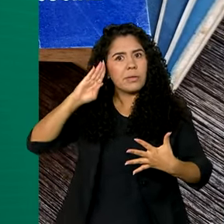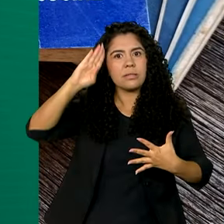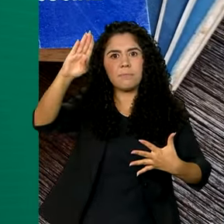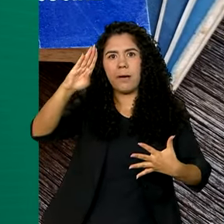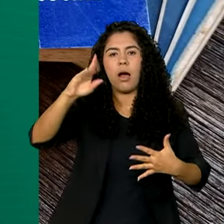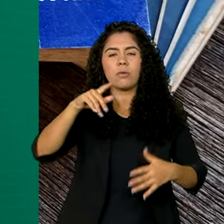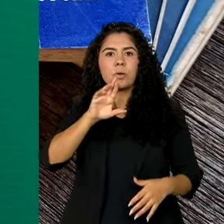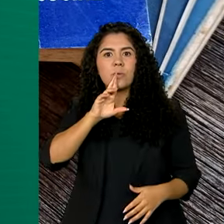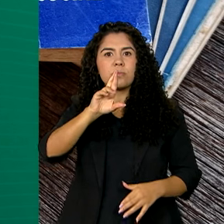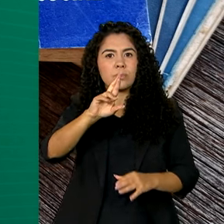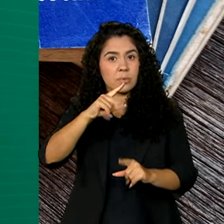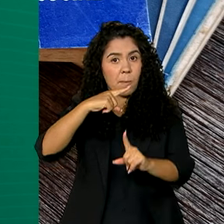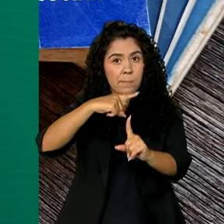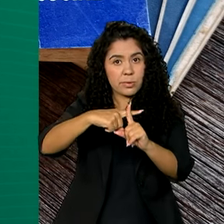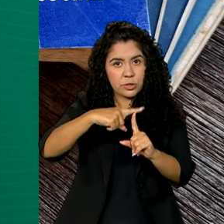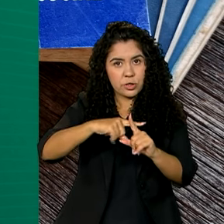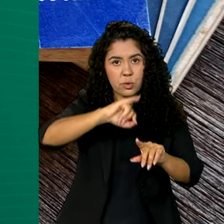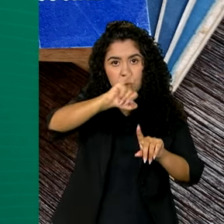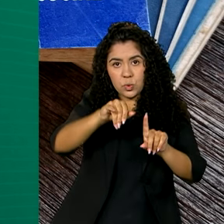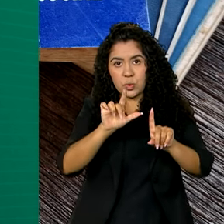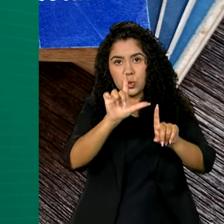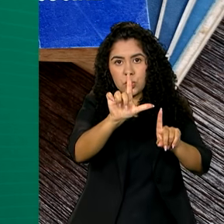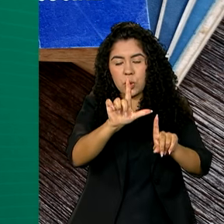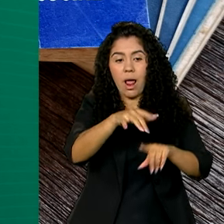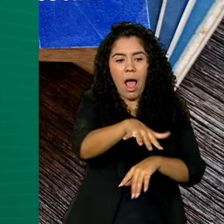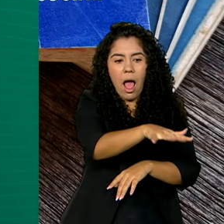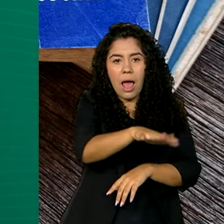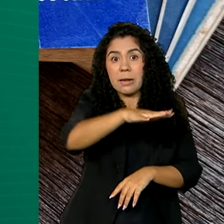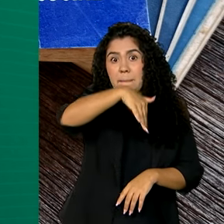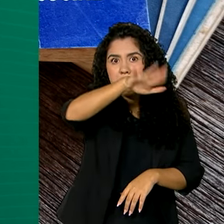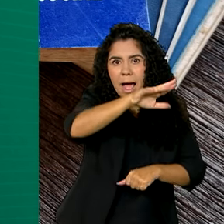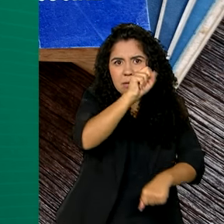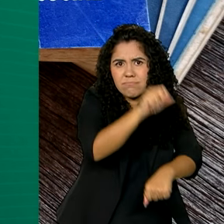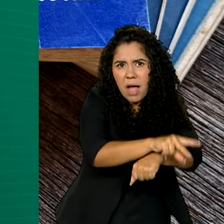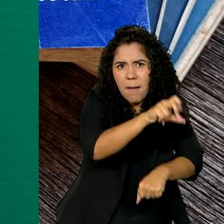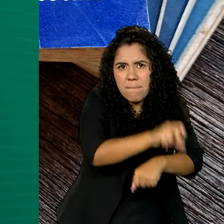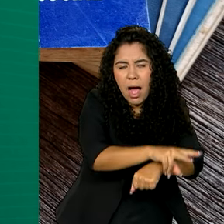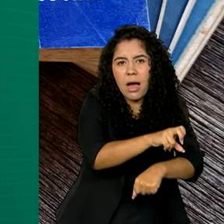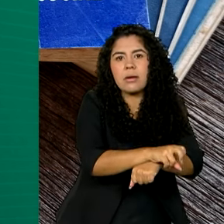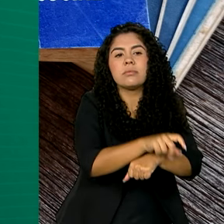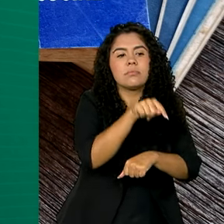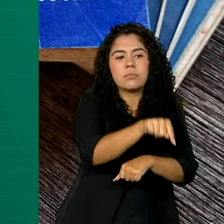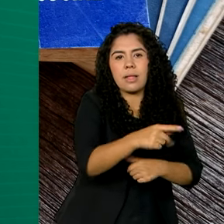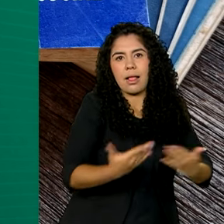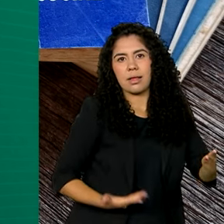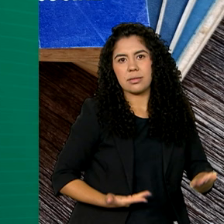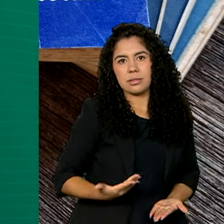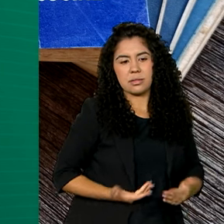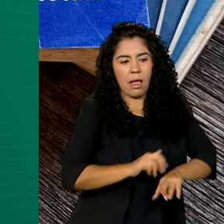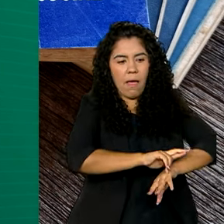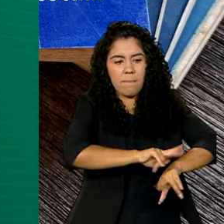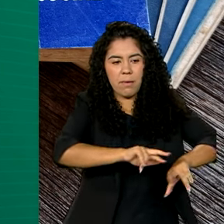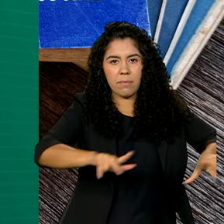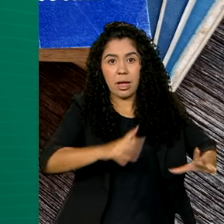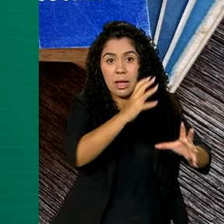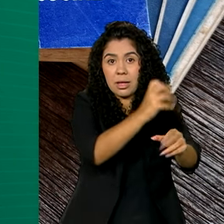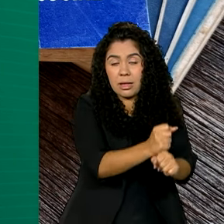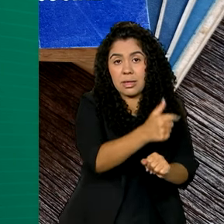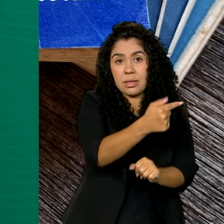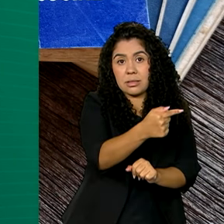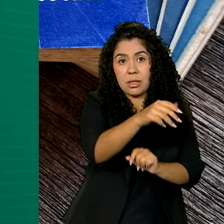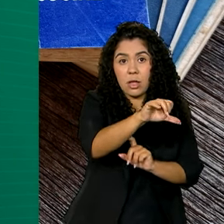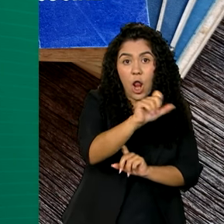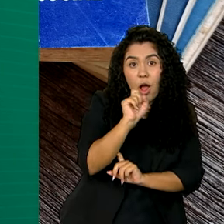saldo positivo em julho. O setor com maior geração de empregos foi o de serviços, com 79 mil